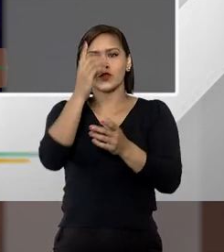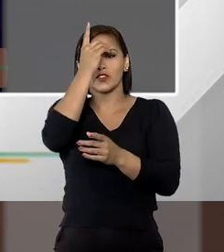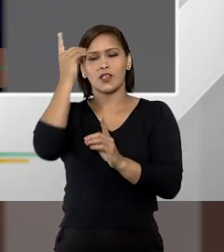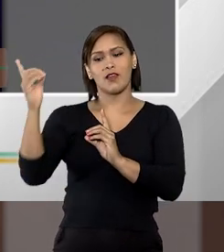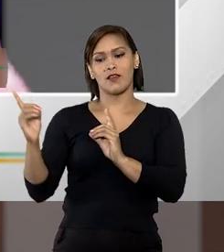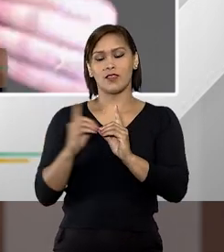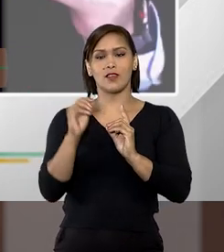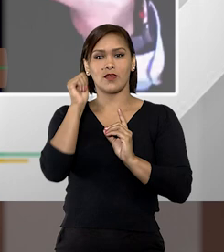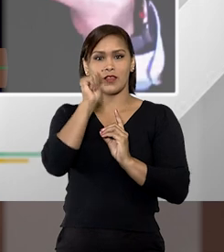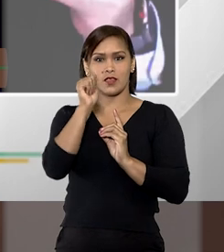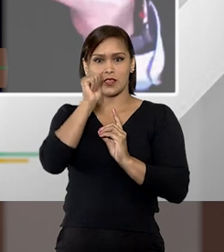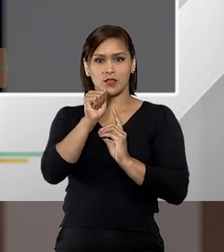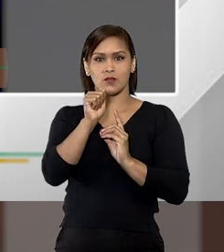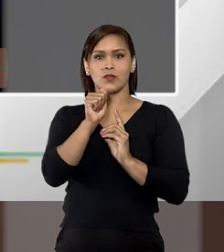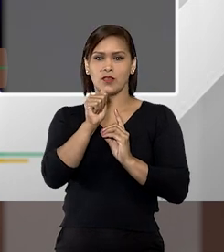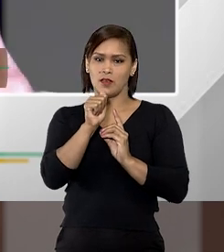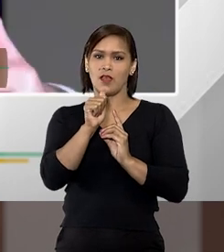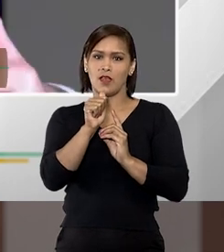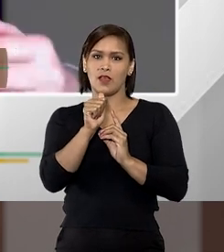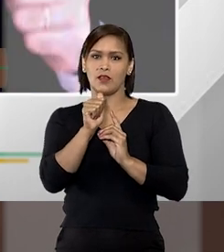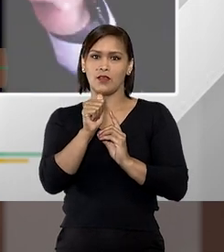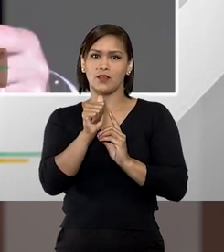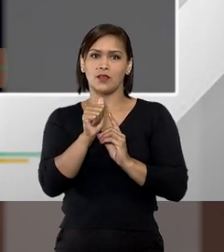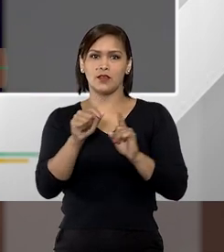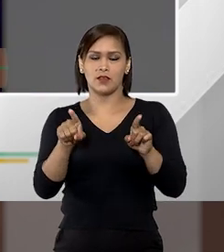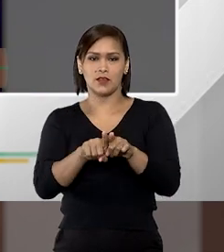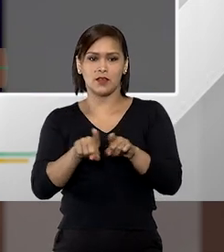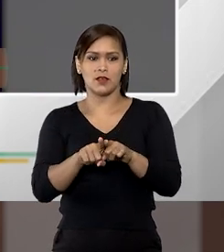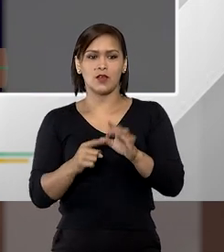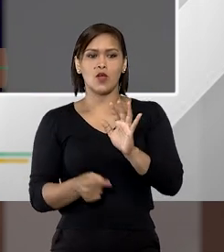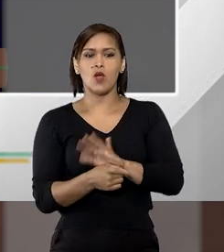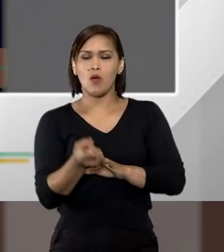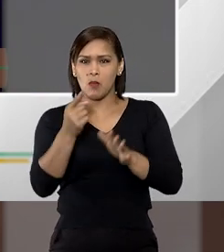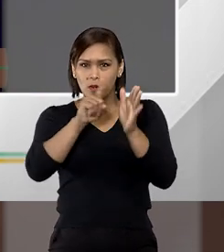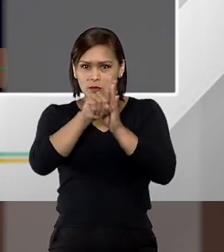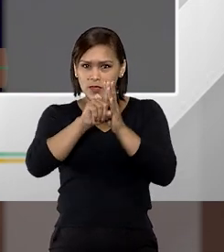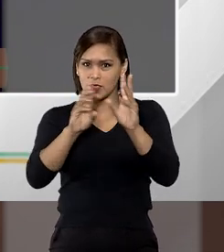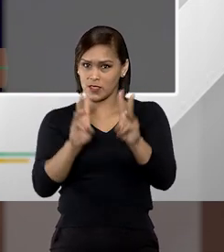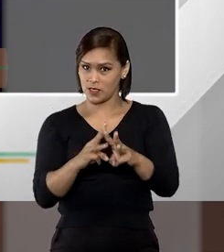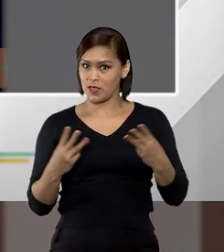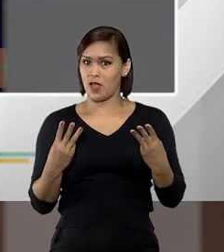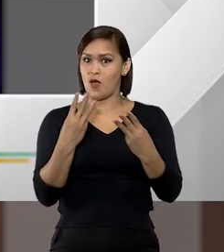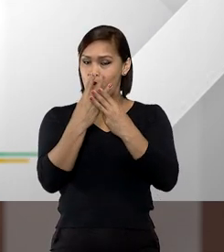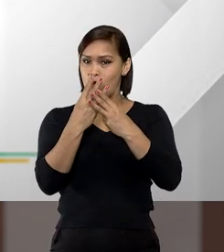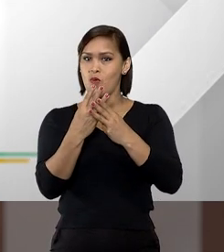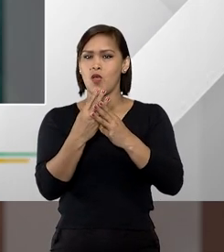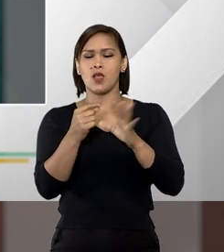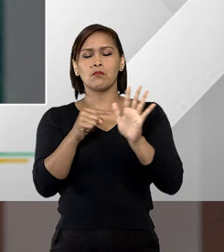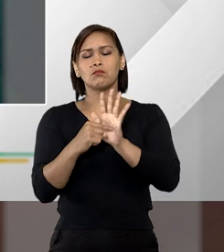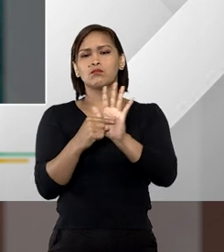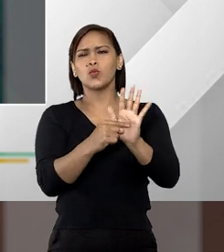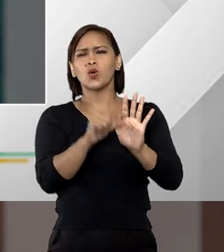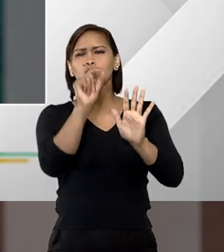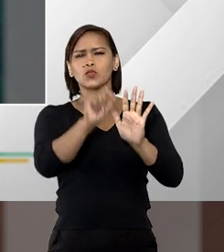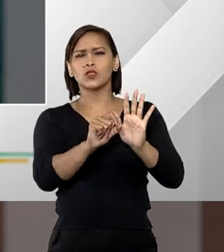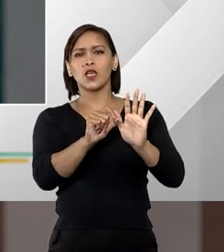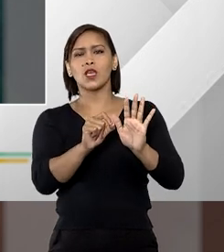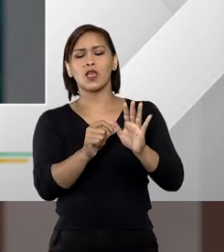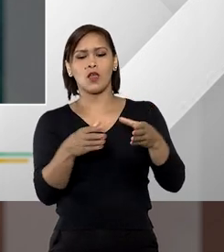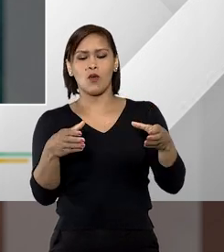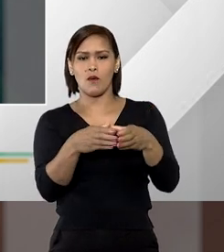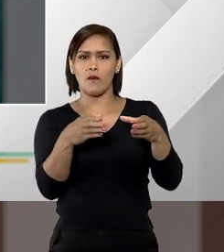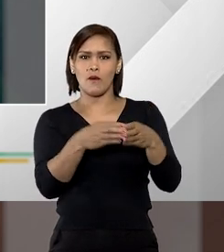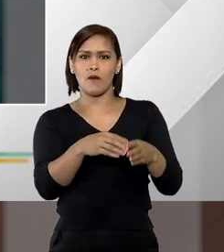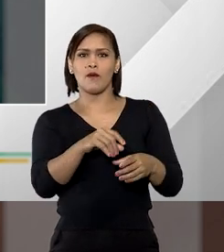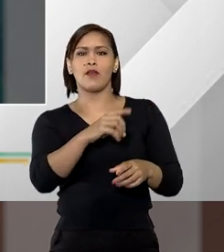mulheres de maneira uniforme uma pesquisa da ONU mostra que nos lugares que tem delegacias